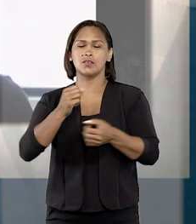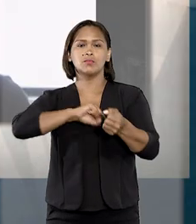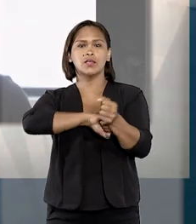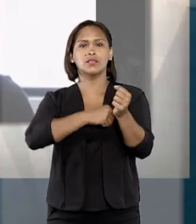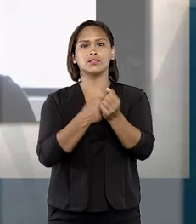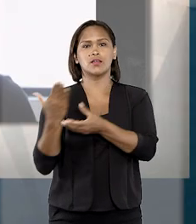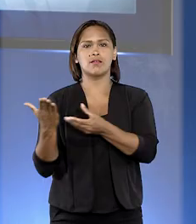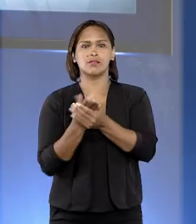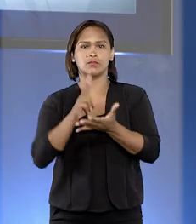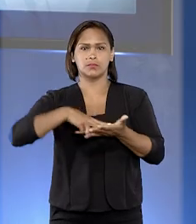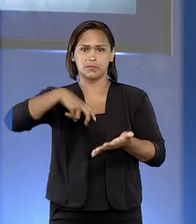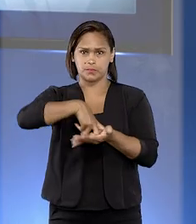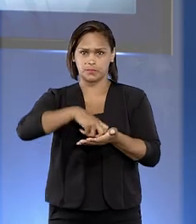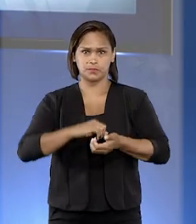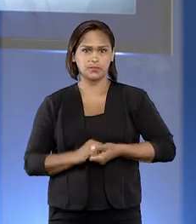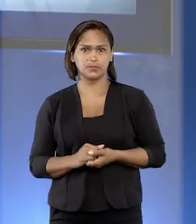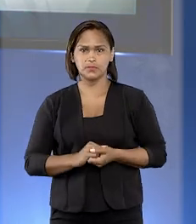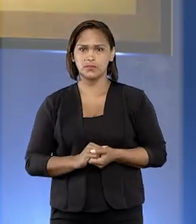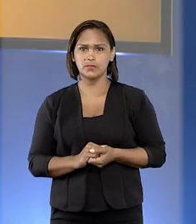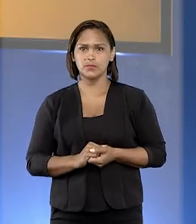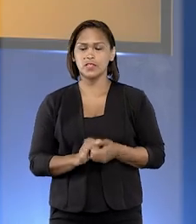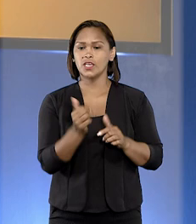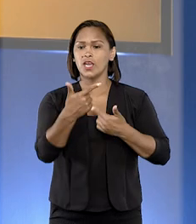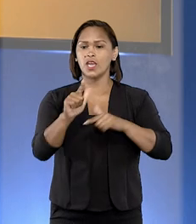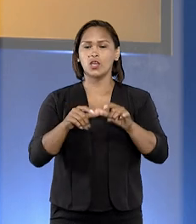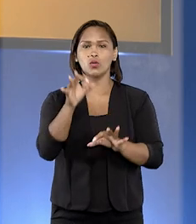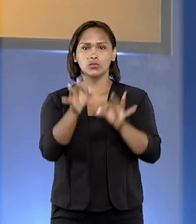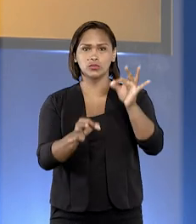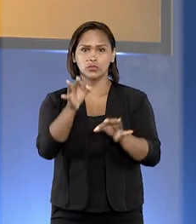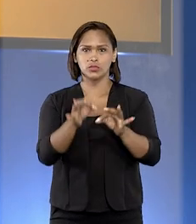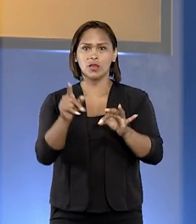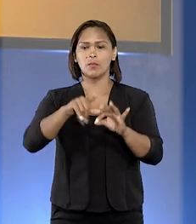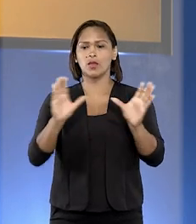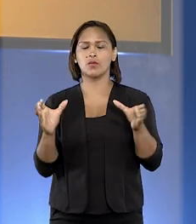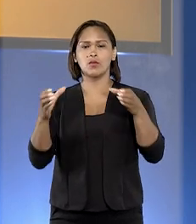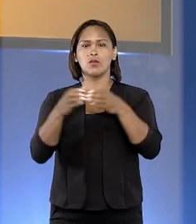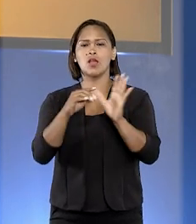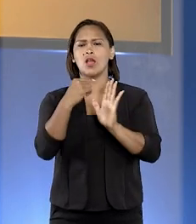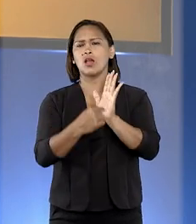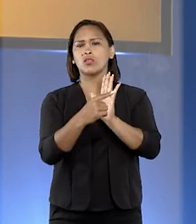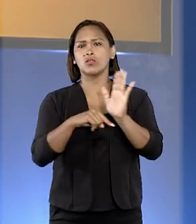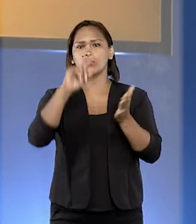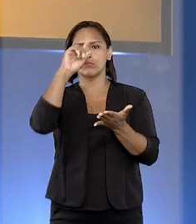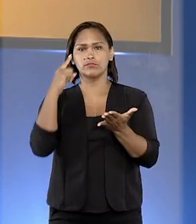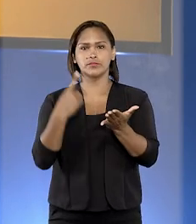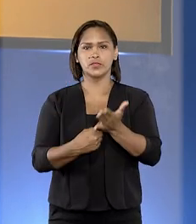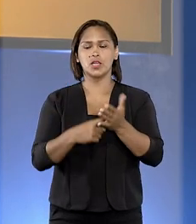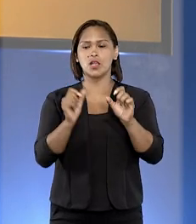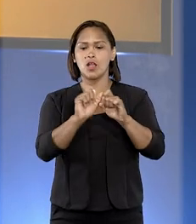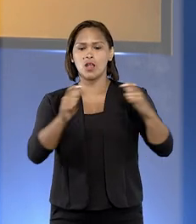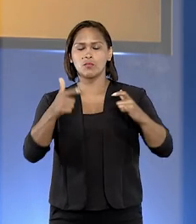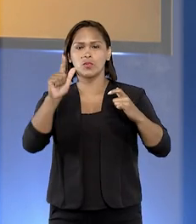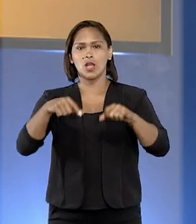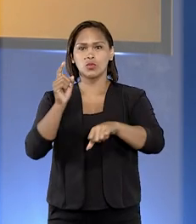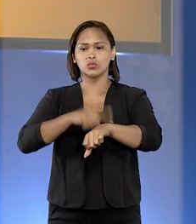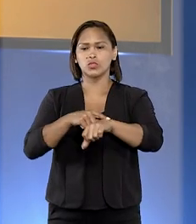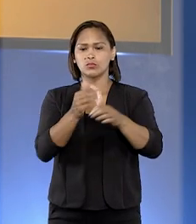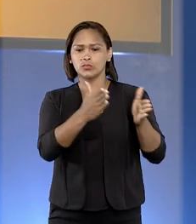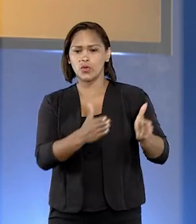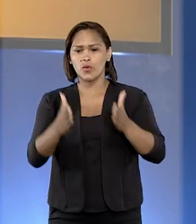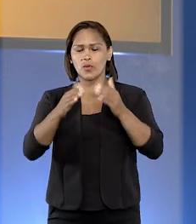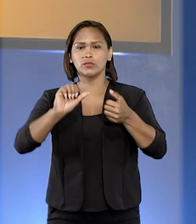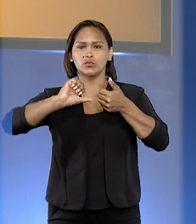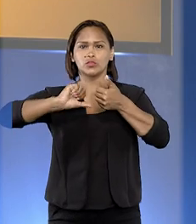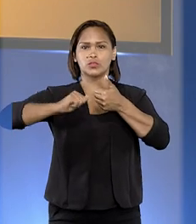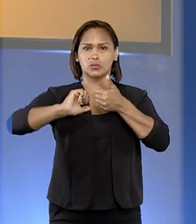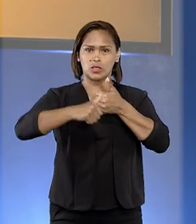corpus para trancar a ação penal. Em outro julgamento, o colegiado anulou decisão que havia ampliado o tempo de